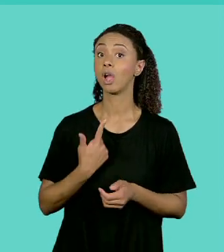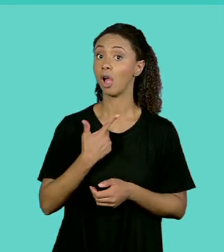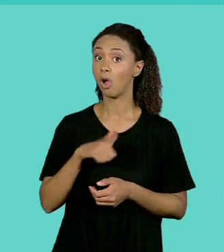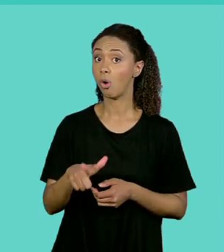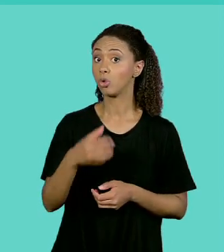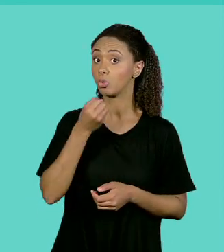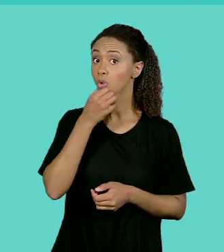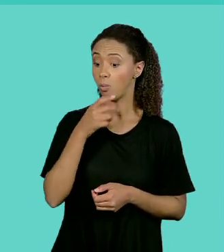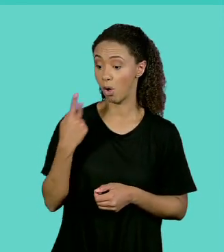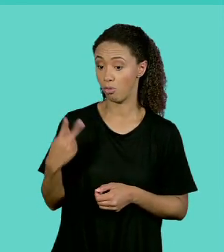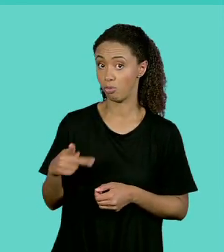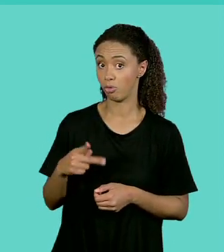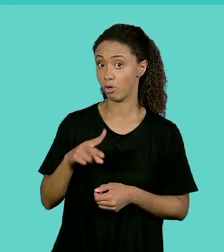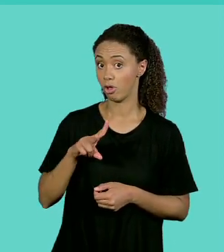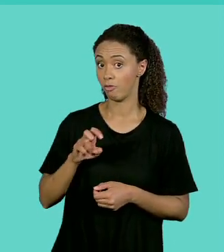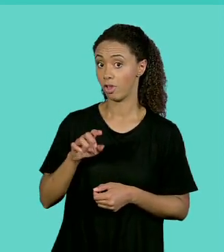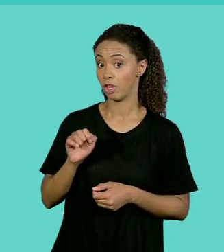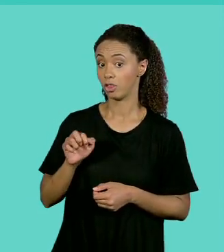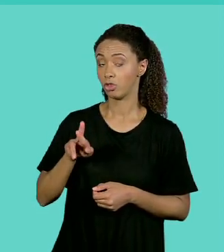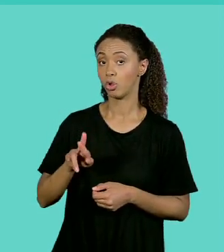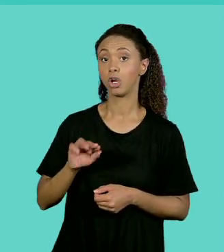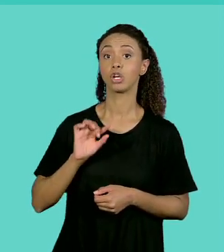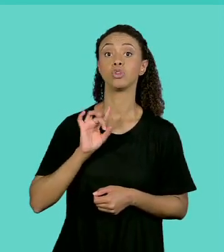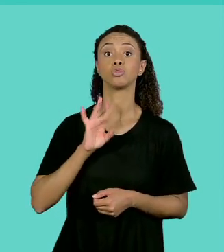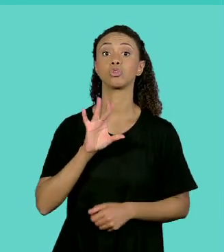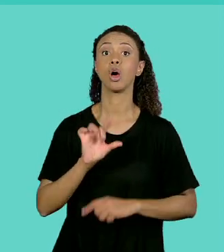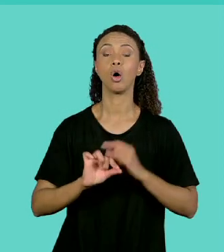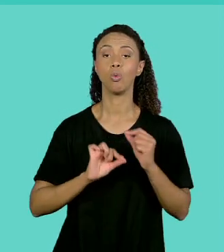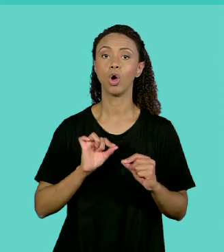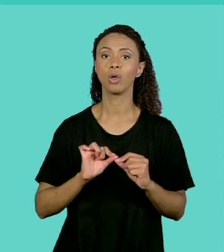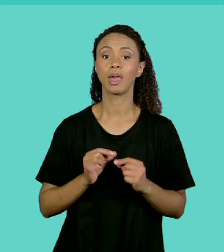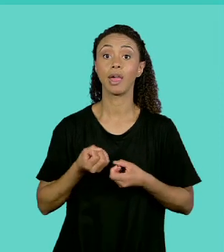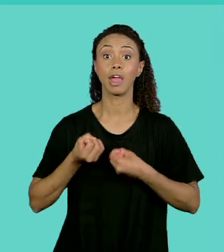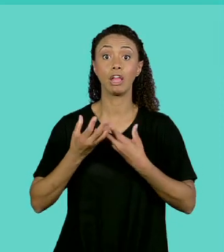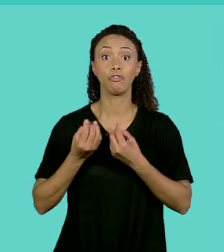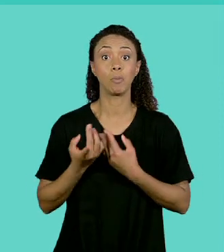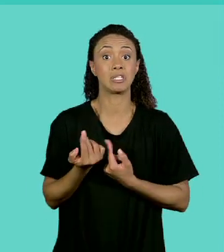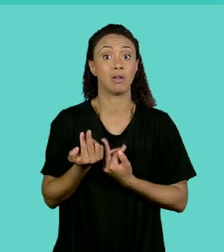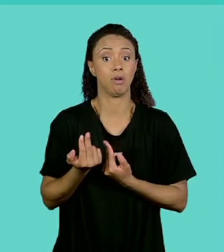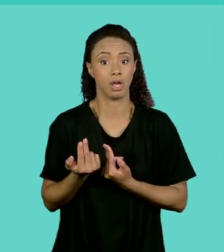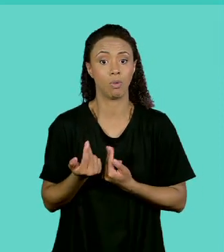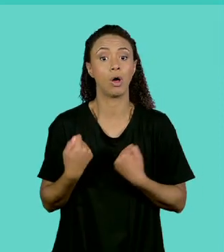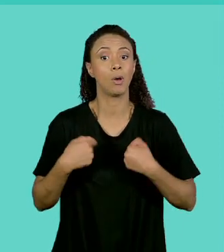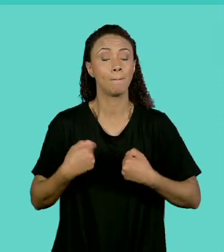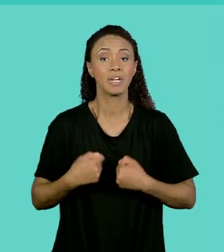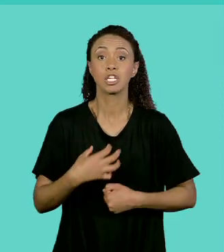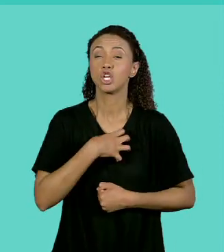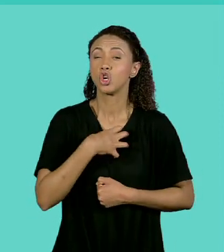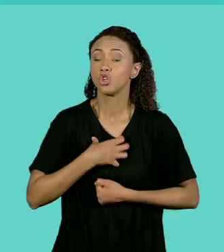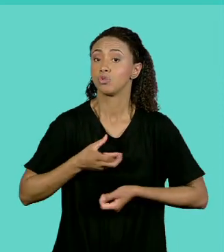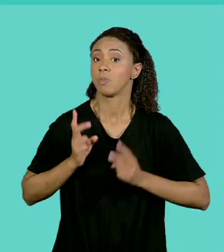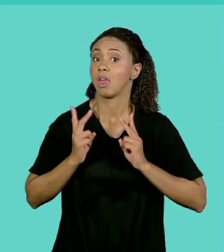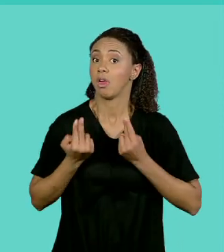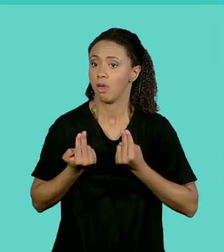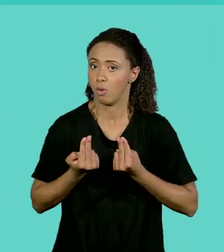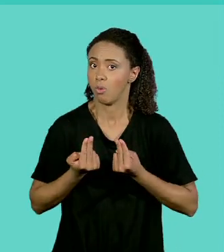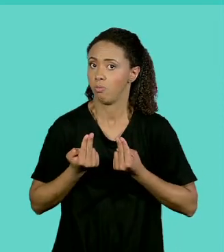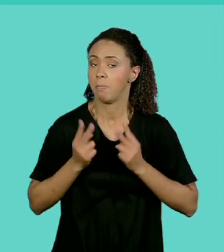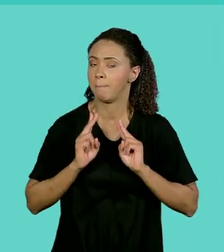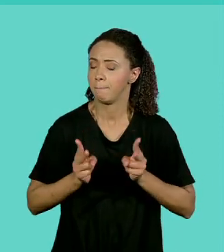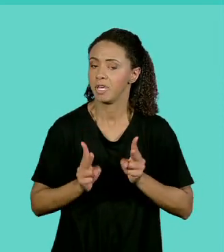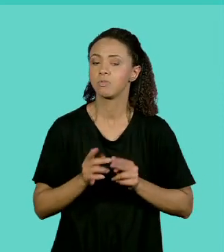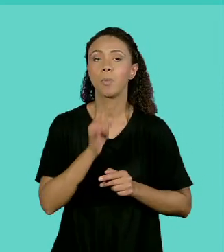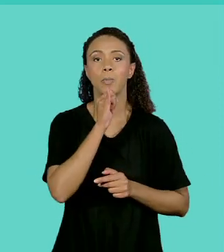vetores é que eles só armazenam dados do mesmo tipo. Então tem que ter o mesmo tipo de dado no vagão. Quer dizer que se eu tenho